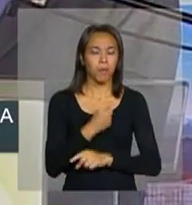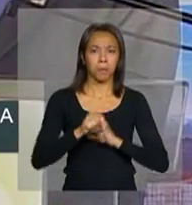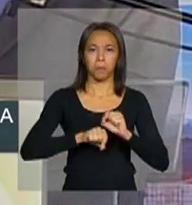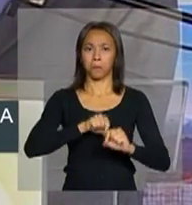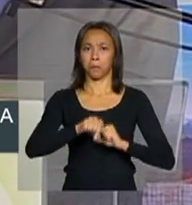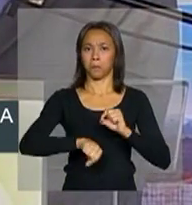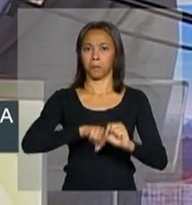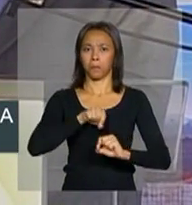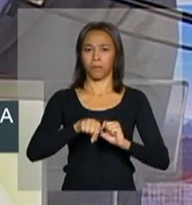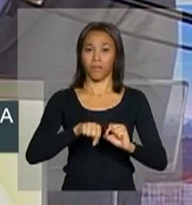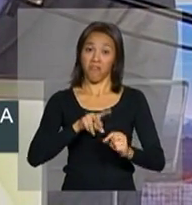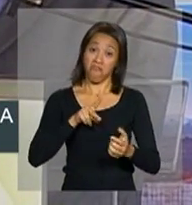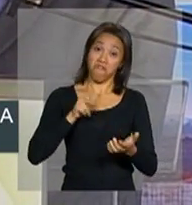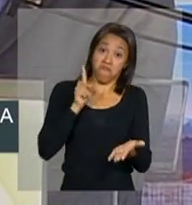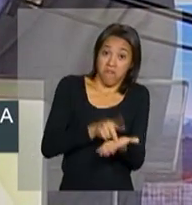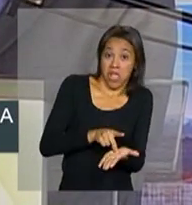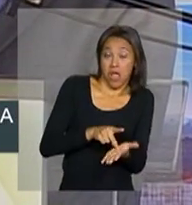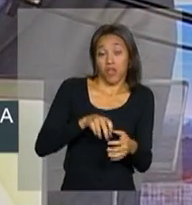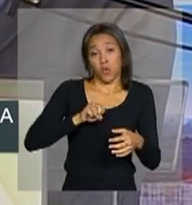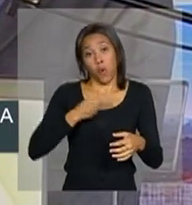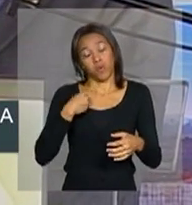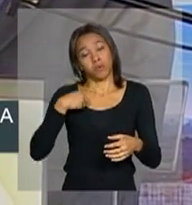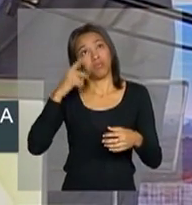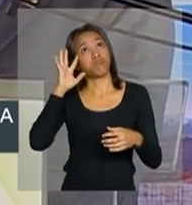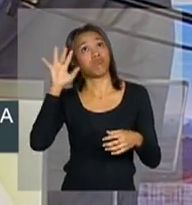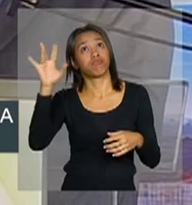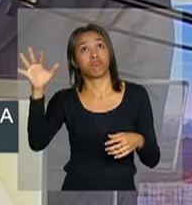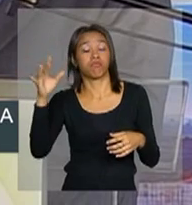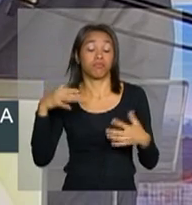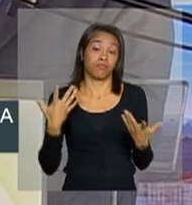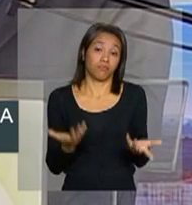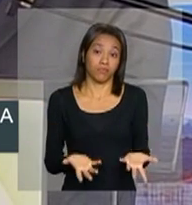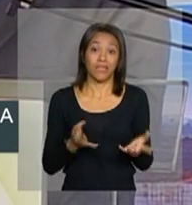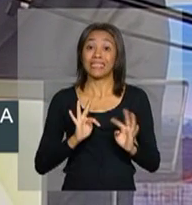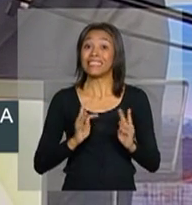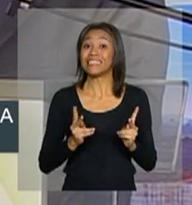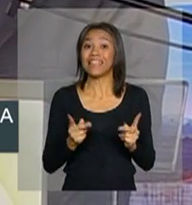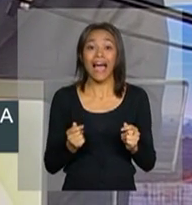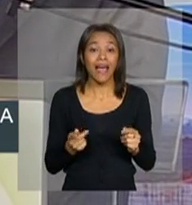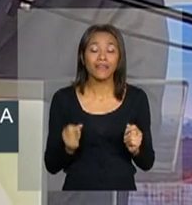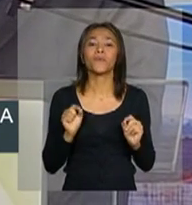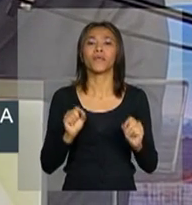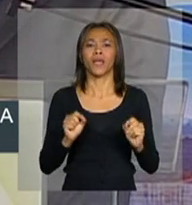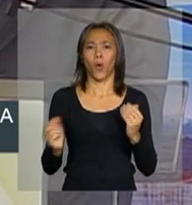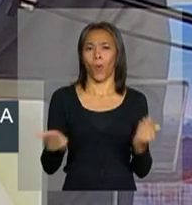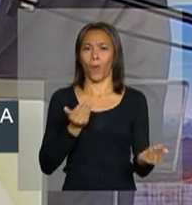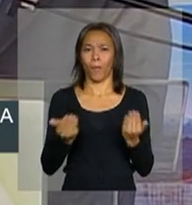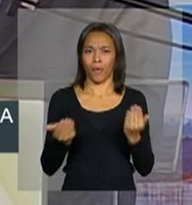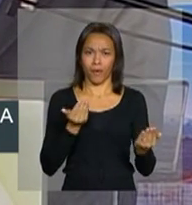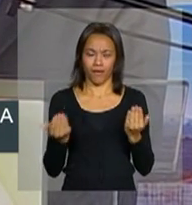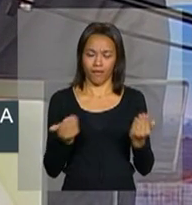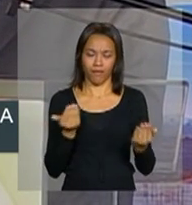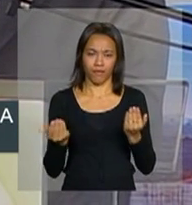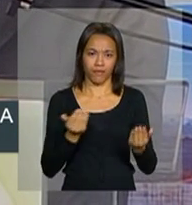Verdade ou fantasia, no todo ou em parte, nada é comparável à riqueza